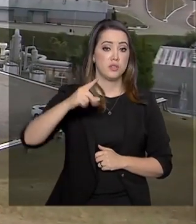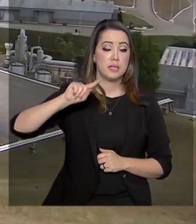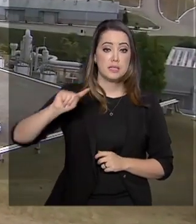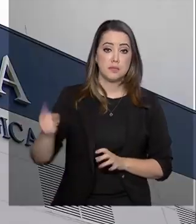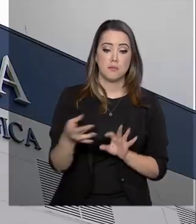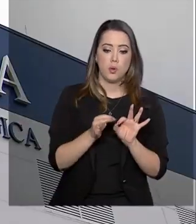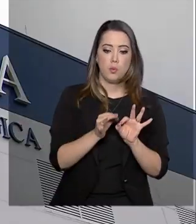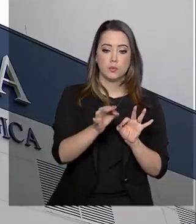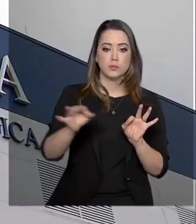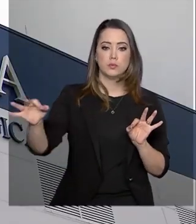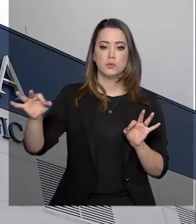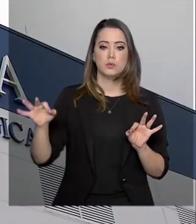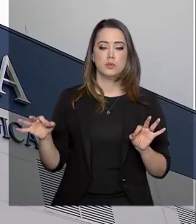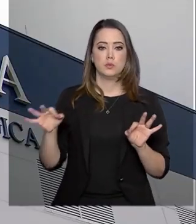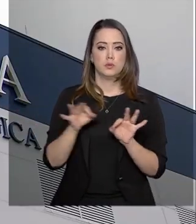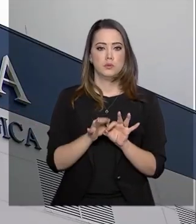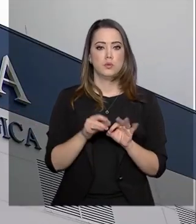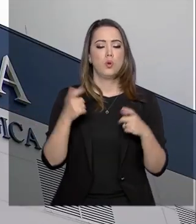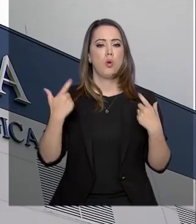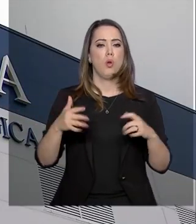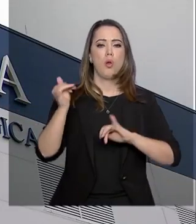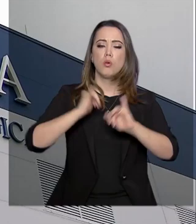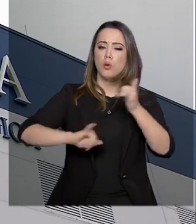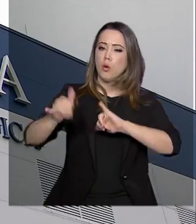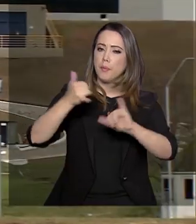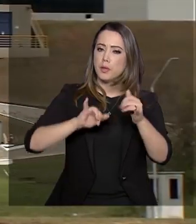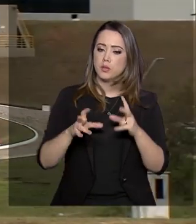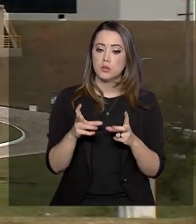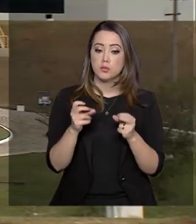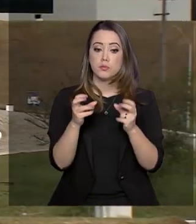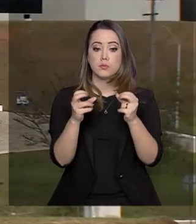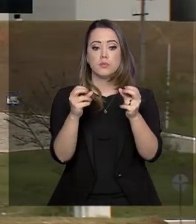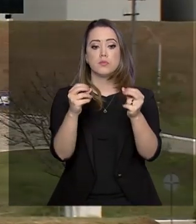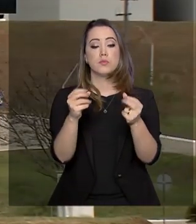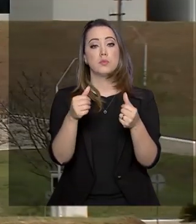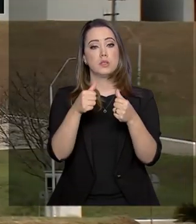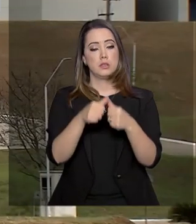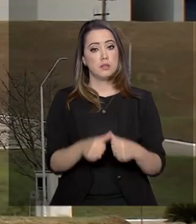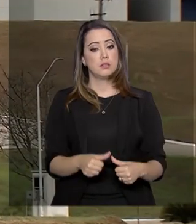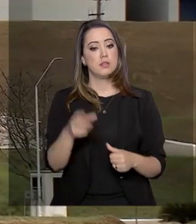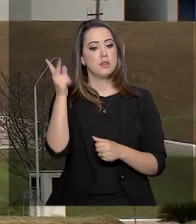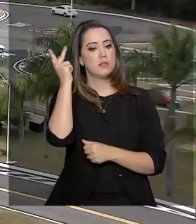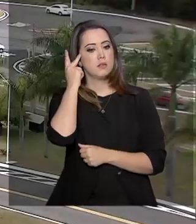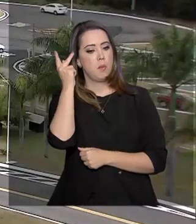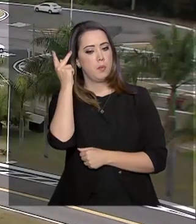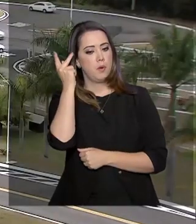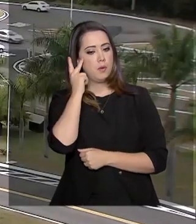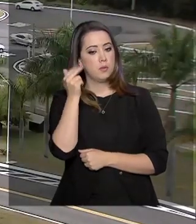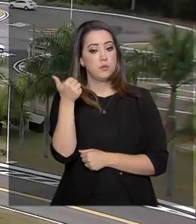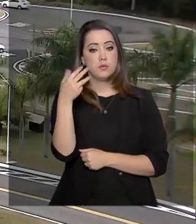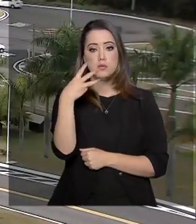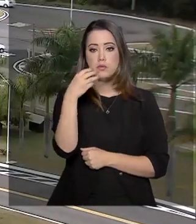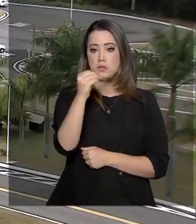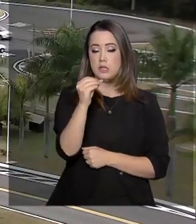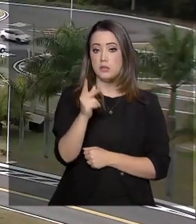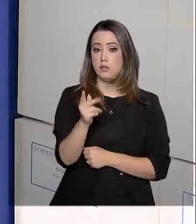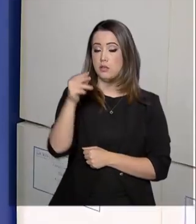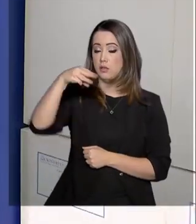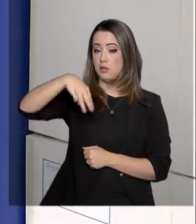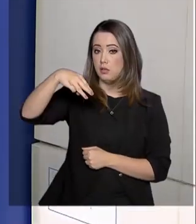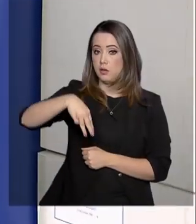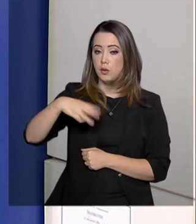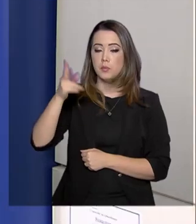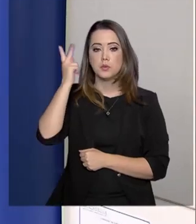quadrados, o Laboratório Farmoquímico Oncológico, instalado em Itapira, a 130 quilômetros de São Paulo,